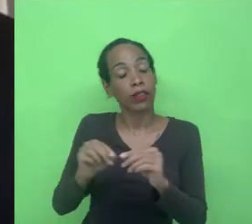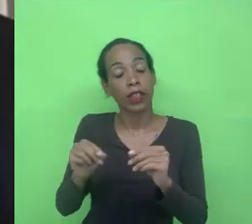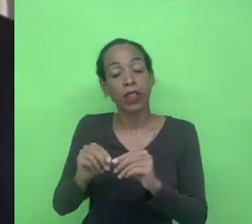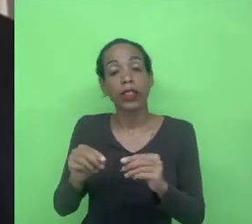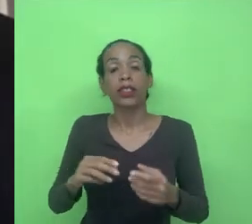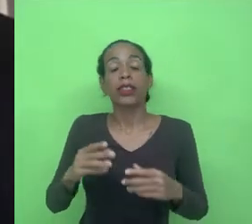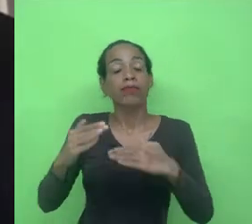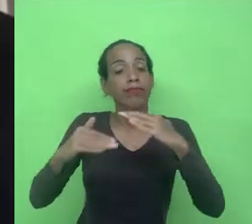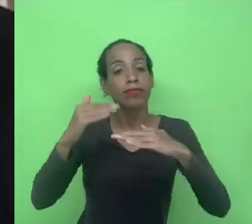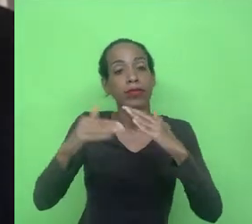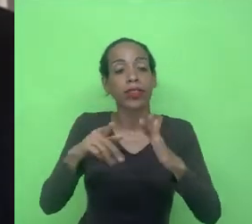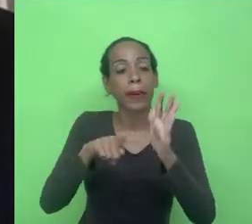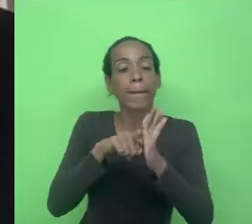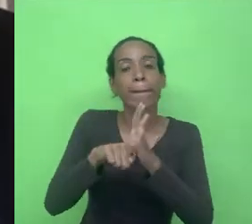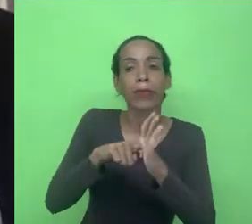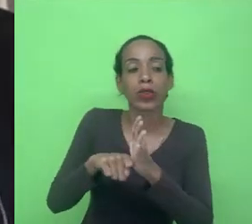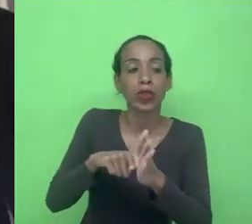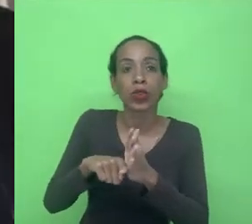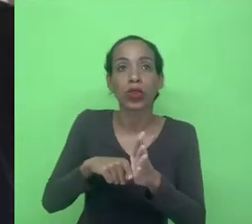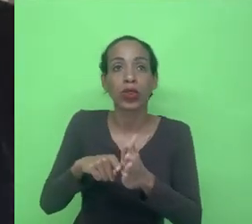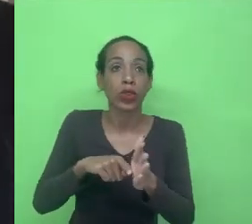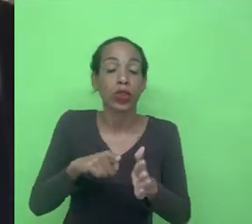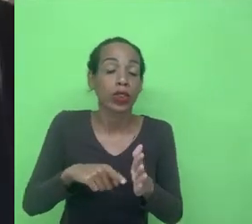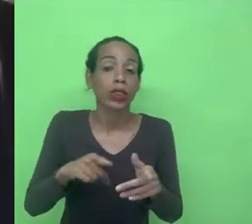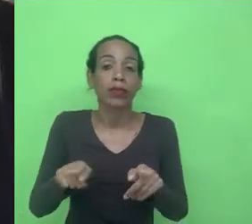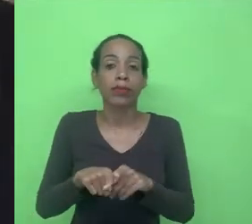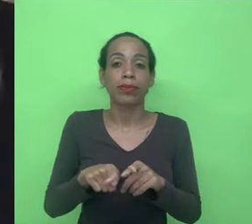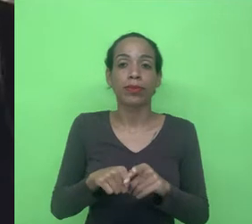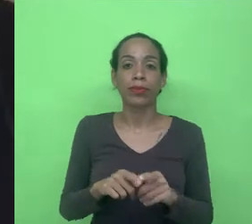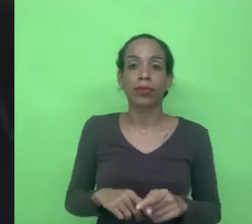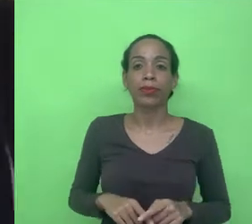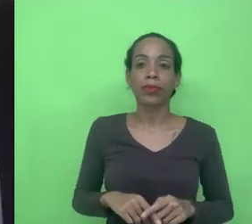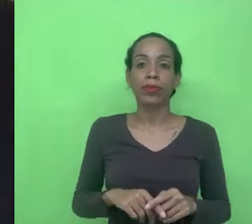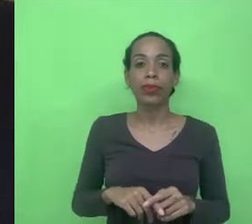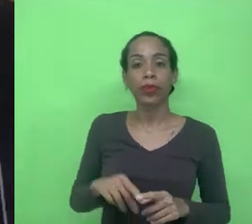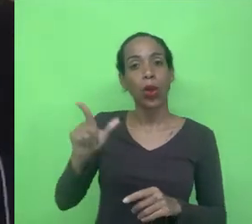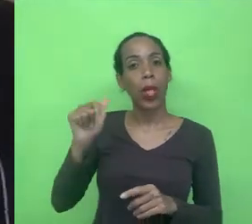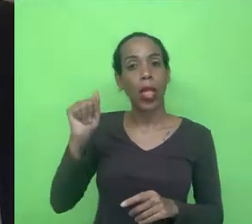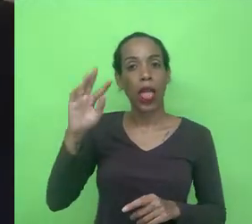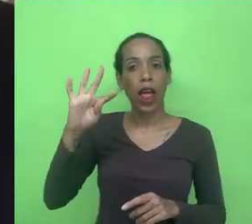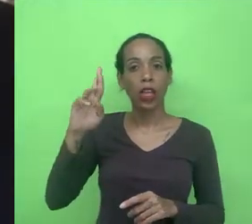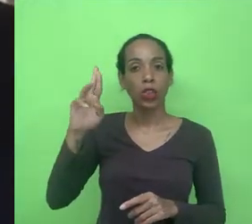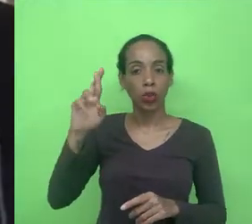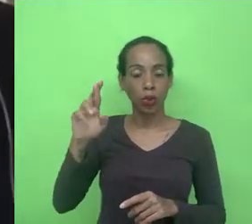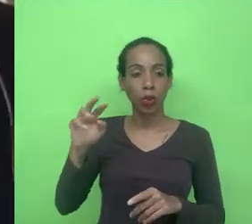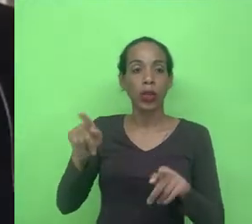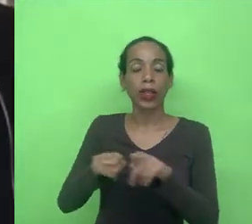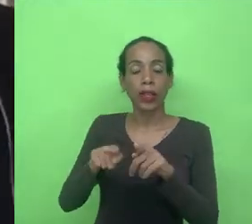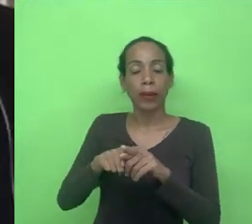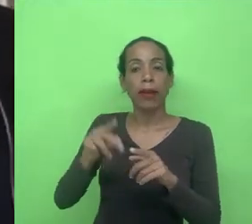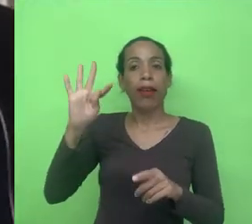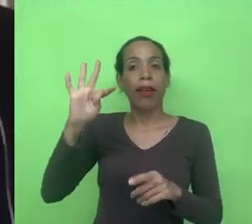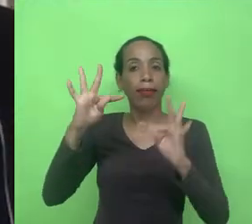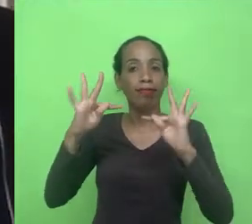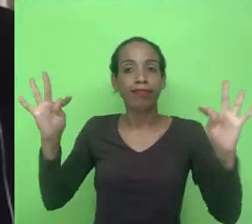vou em busca disputar os atores então o Latour e a teoria Atorrede é muito contra o pesquisador